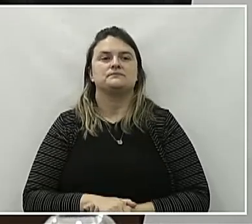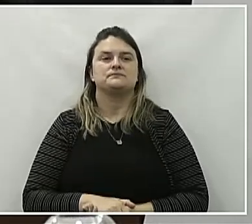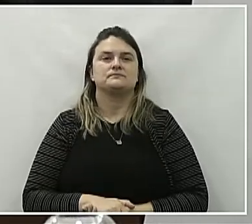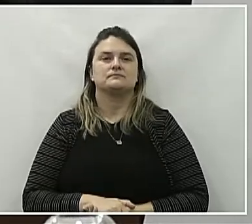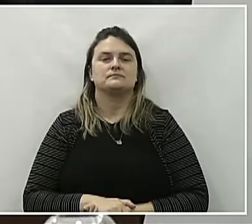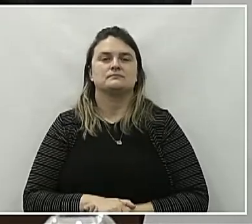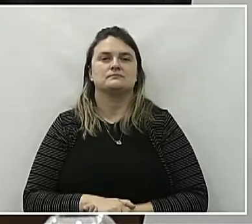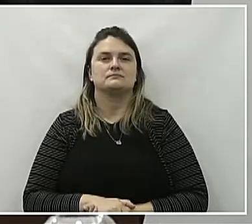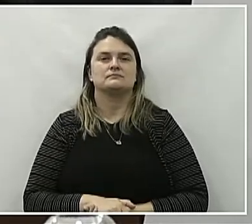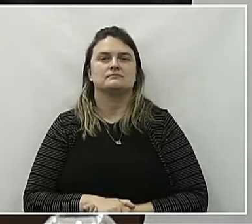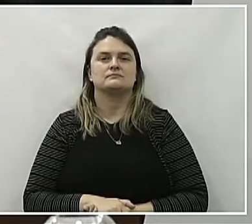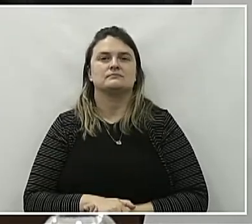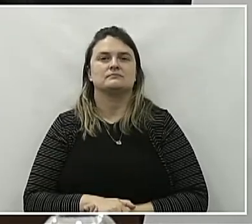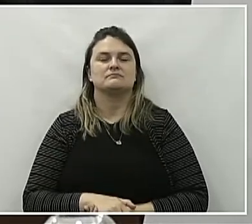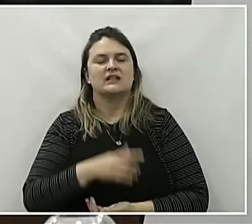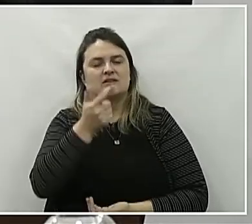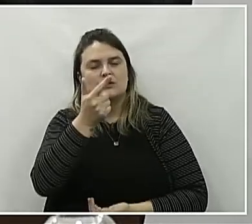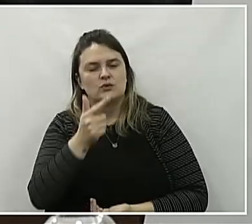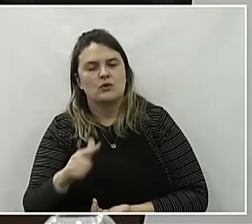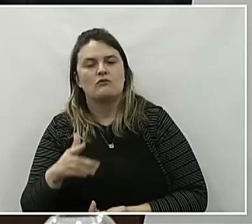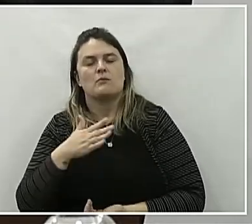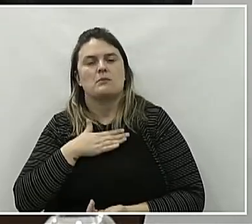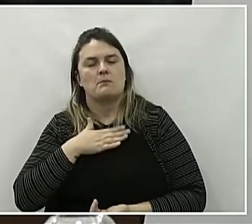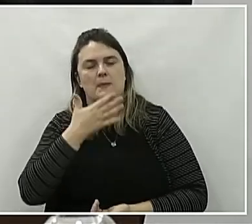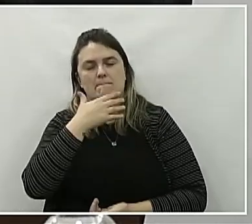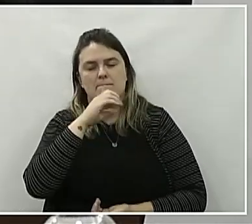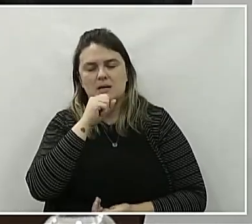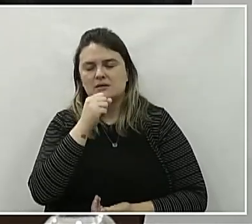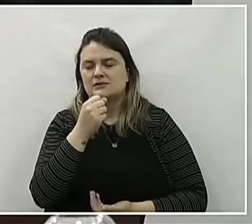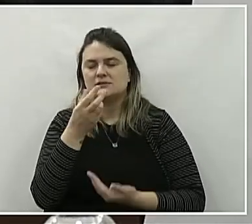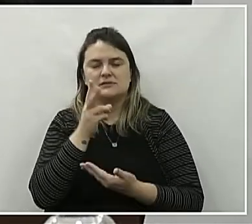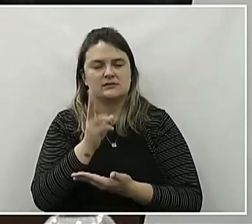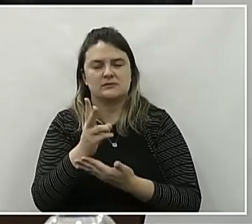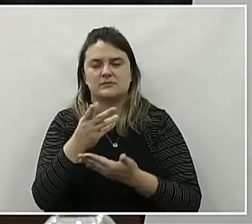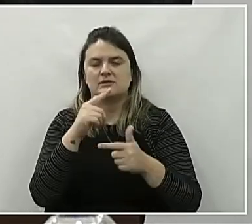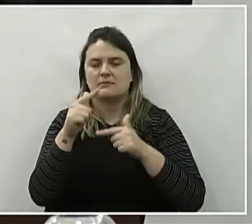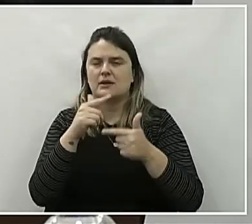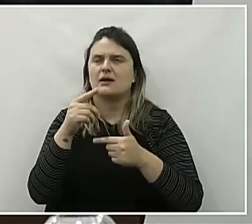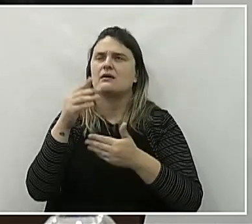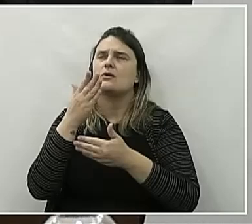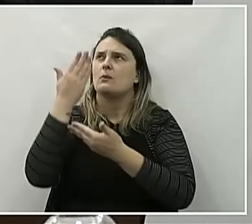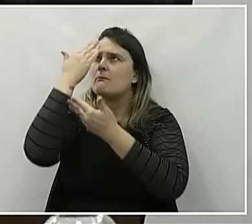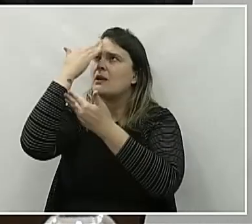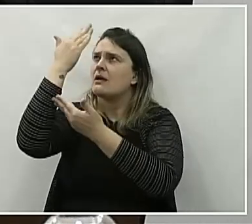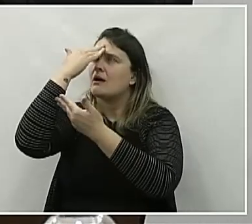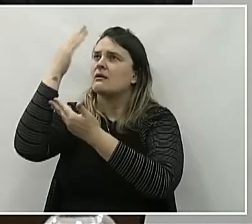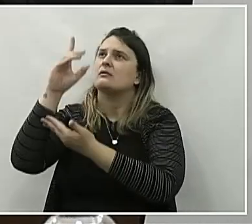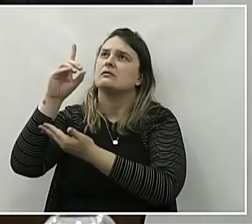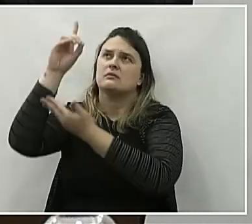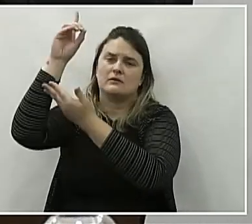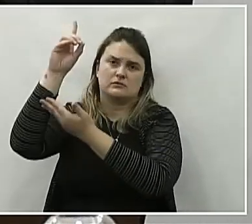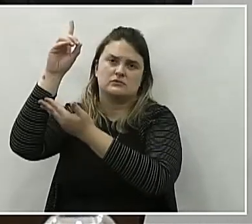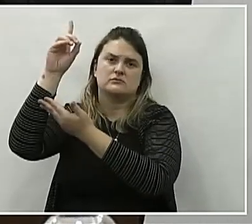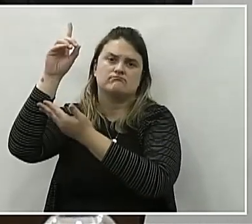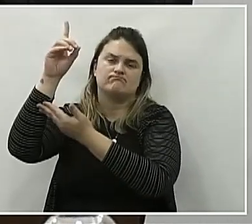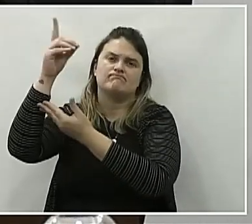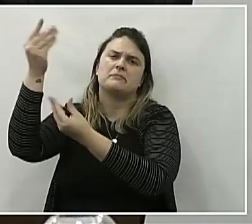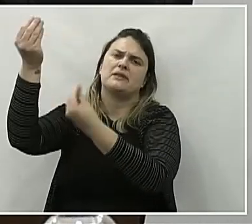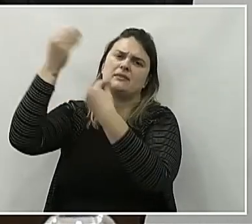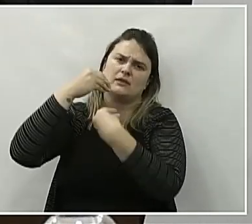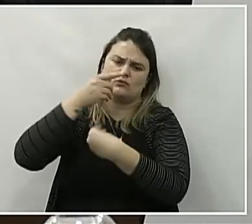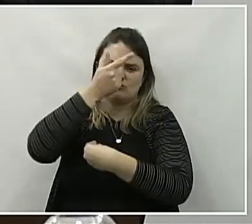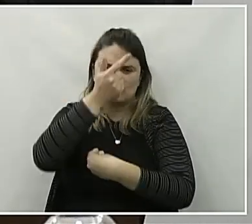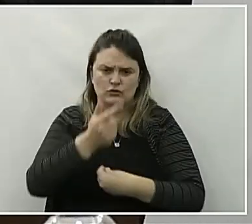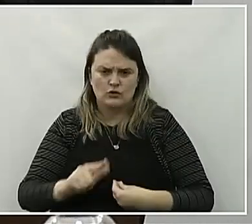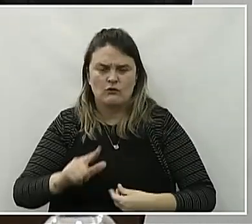e mais uma vez um agradecimento a Deus por deixar nós